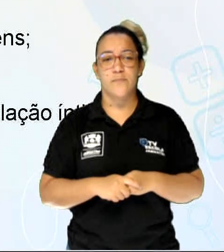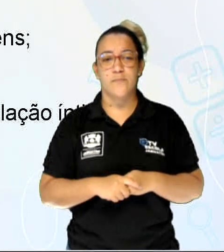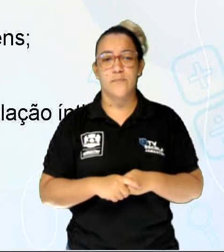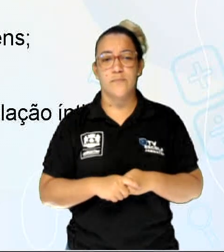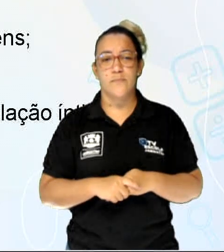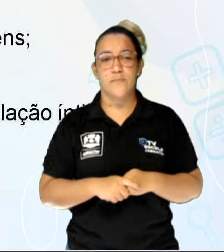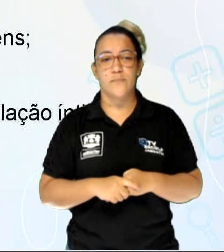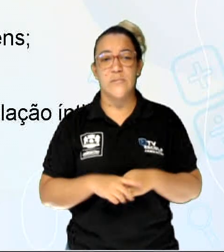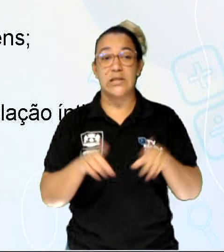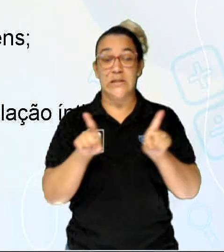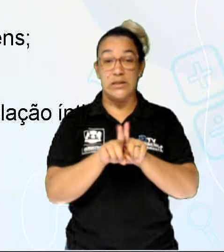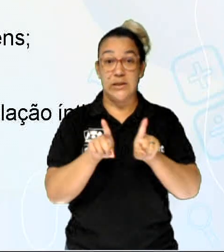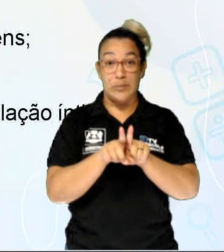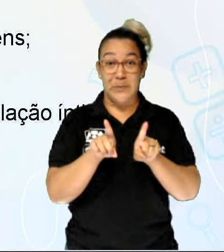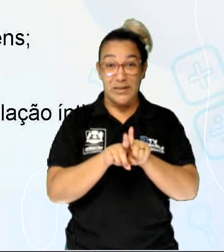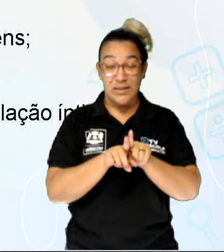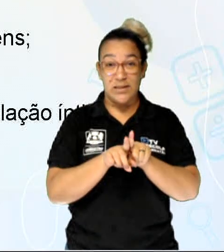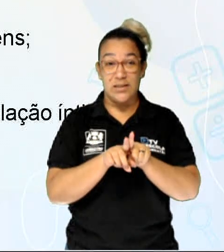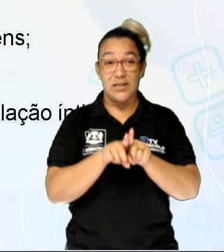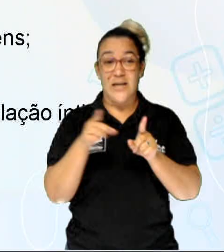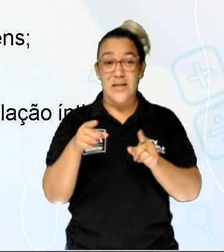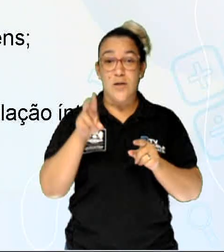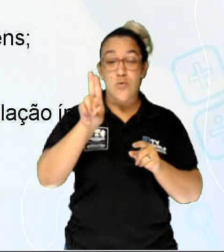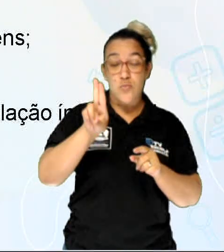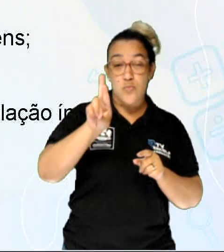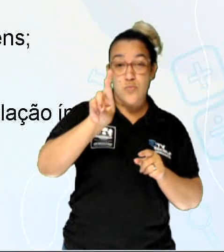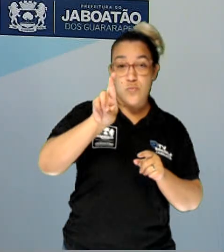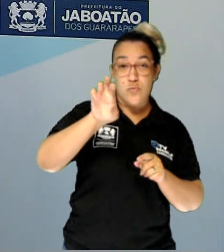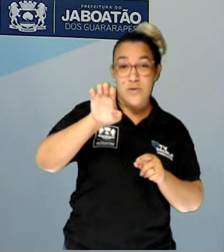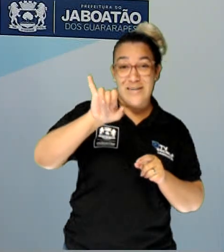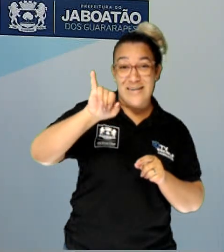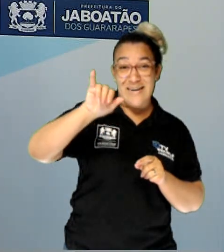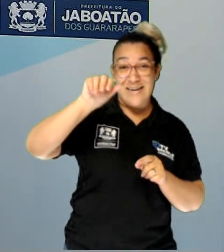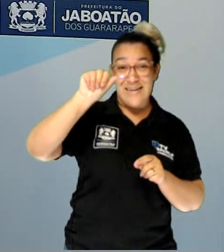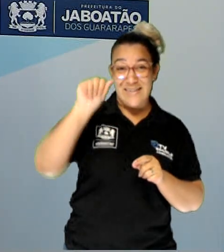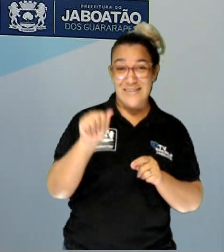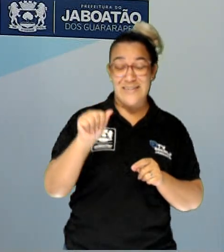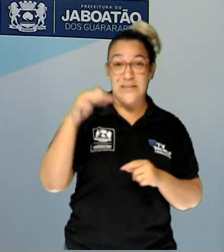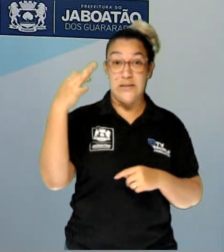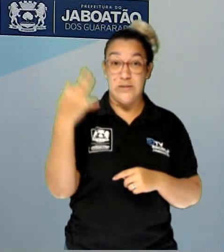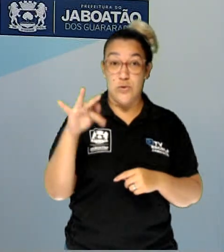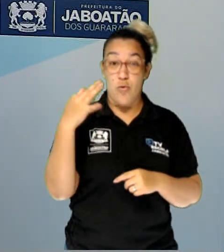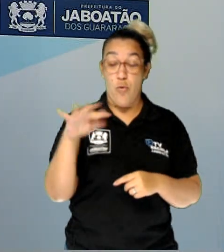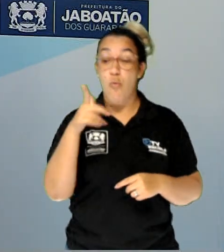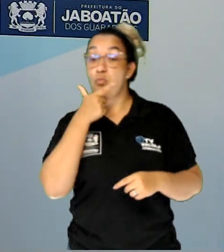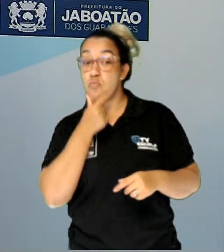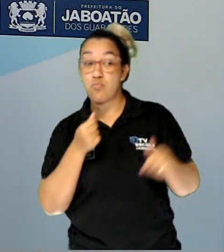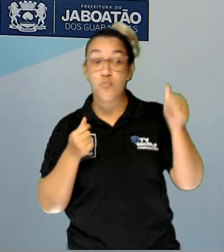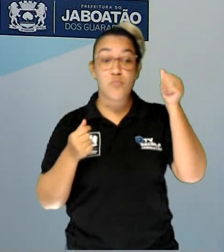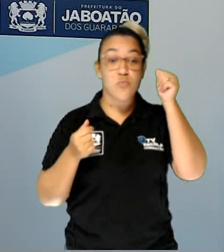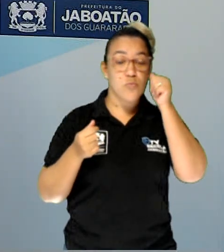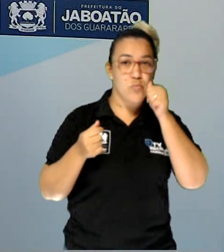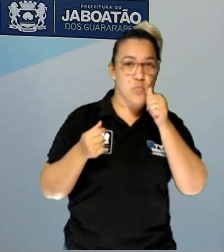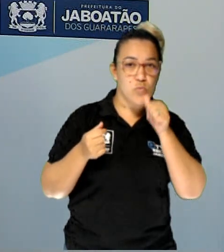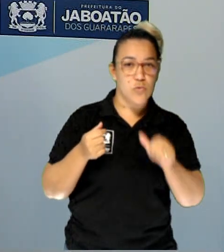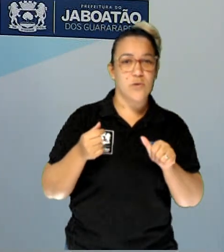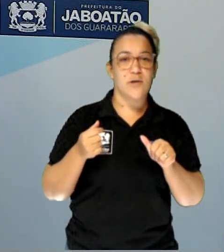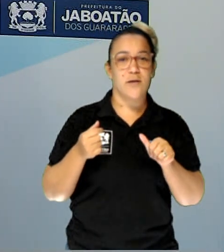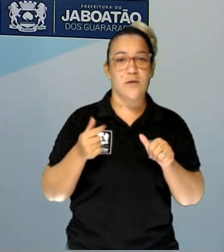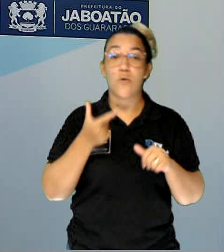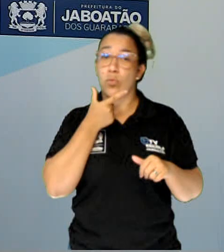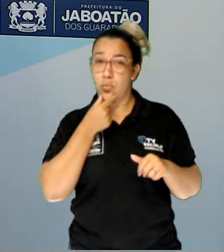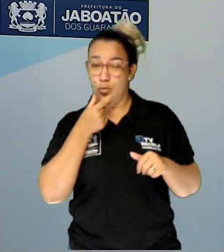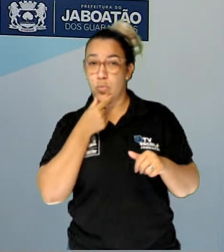Uretrite, ou seja, inflamação da uréia, a uréia fica inflamada, tanto nos homens, né, é mais comum